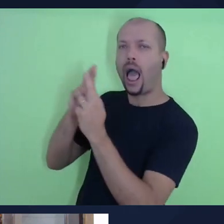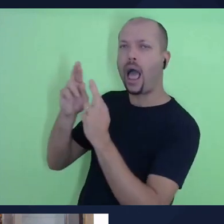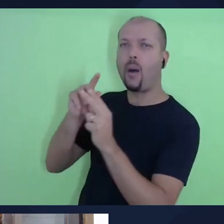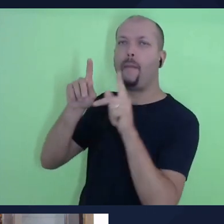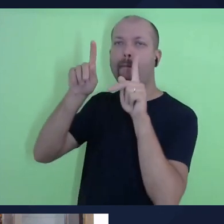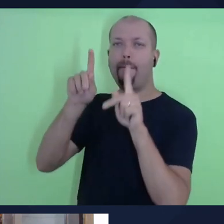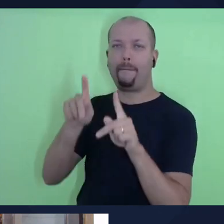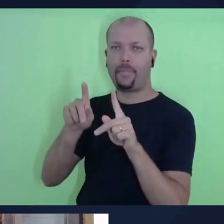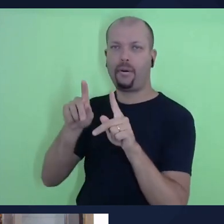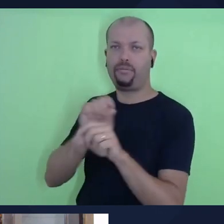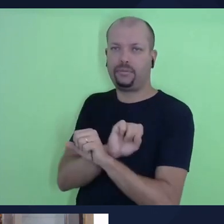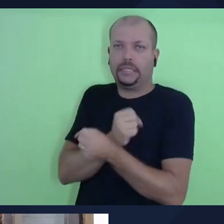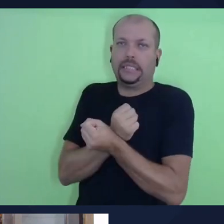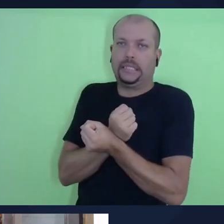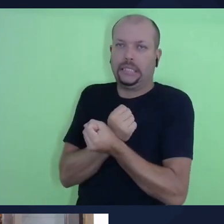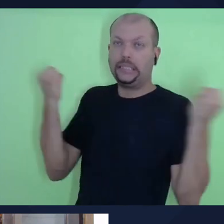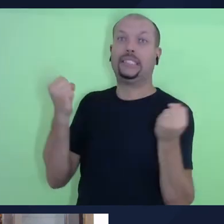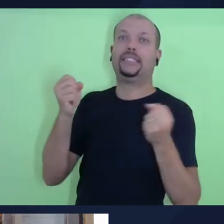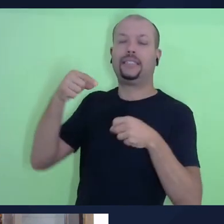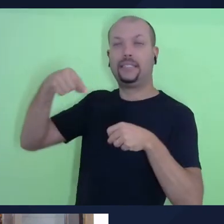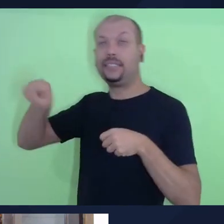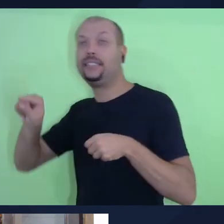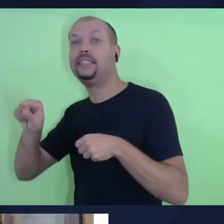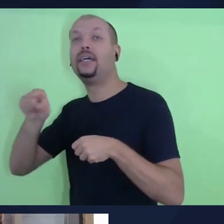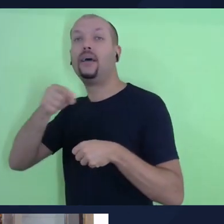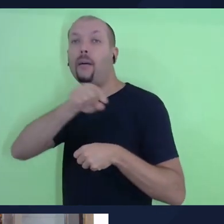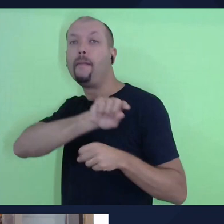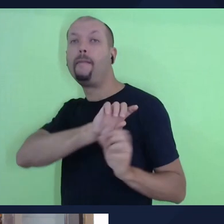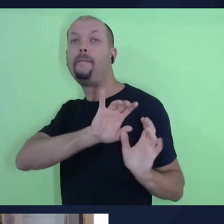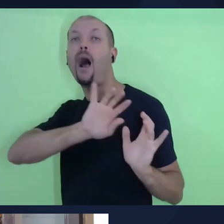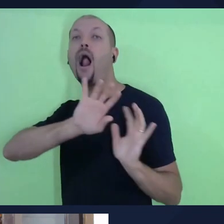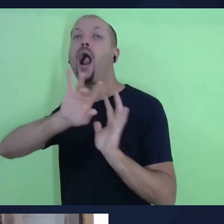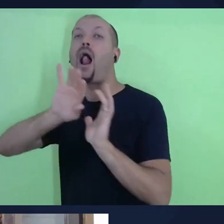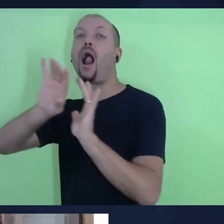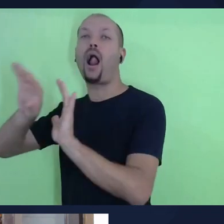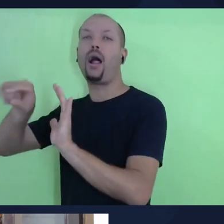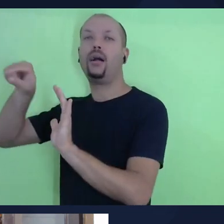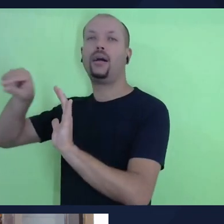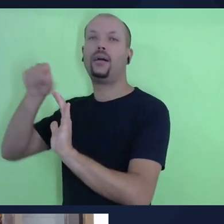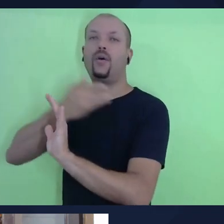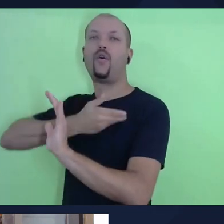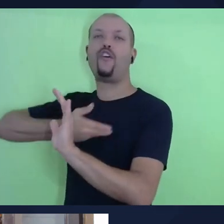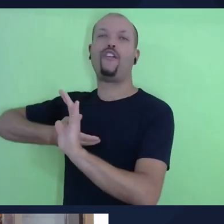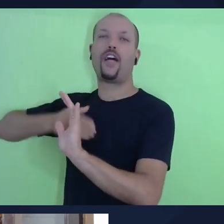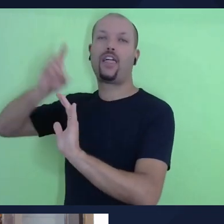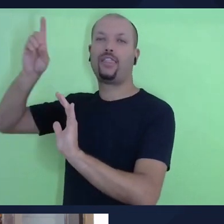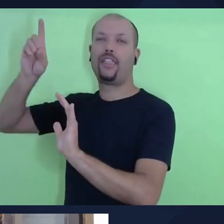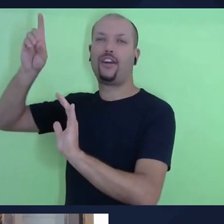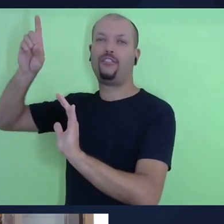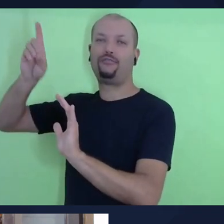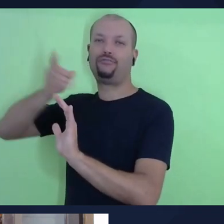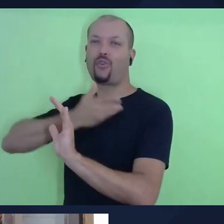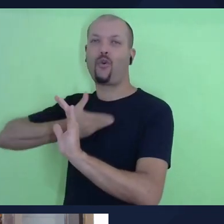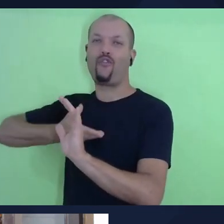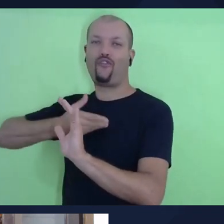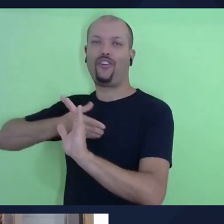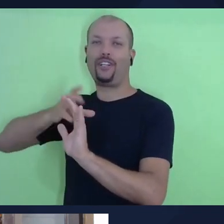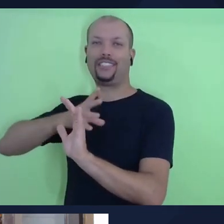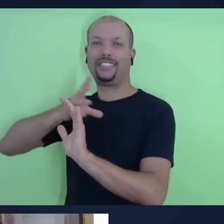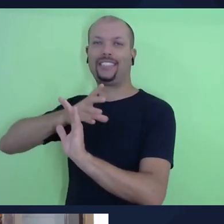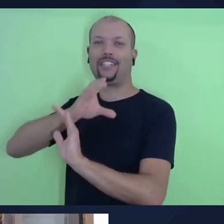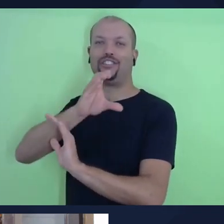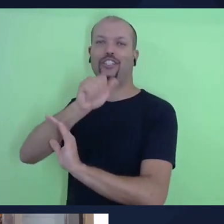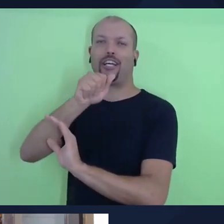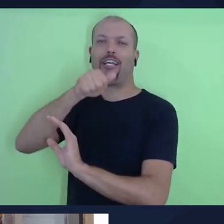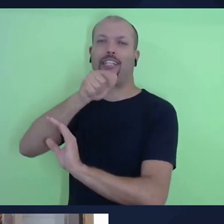escravidão do Egito, indo para a governança de Deus na terra prometida em Canaã. Mas a gente